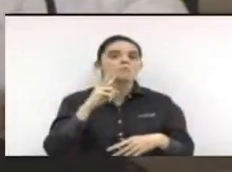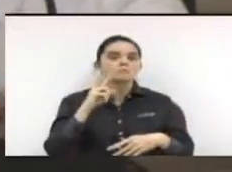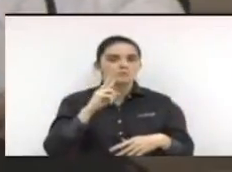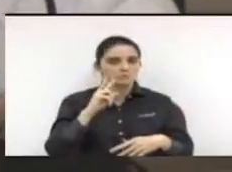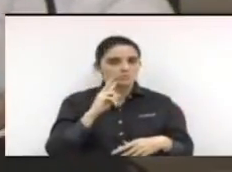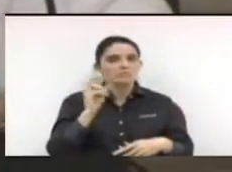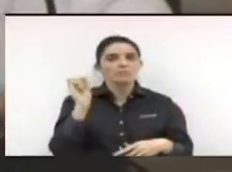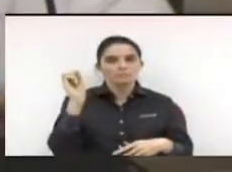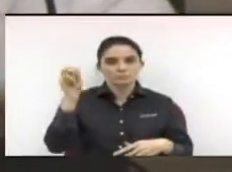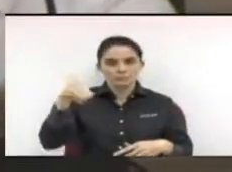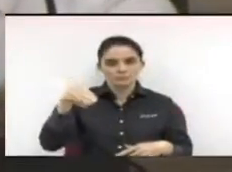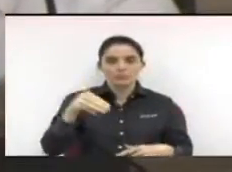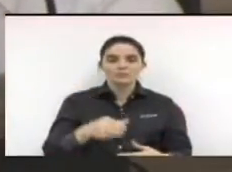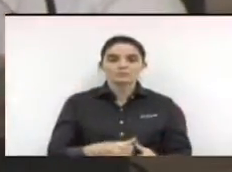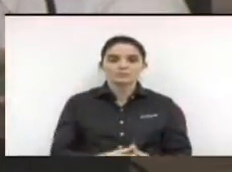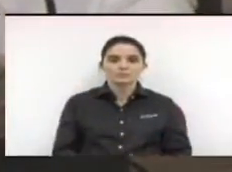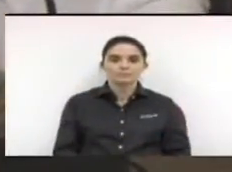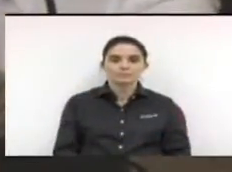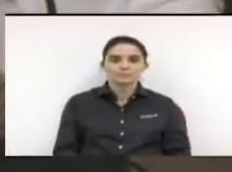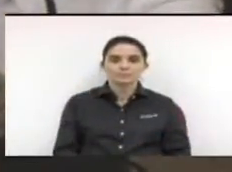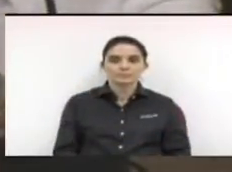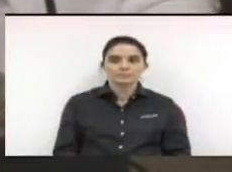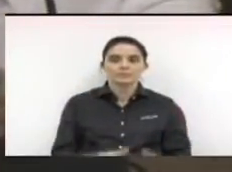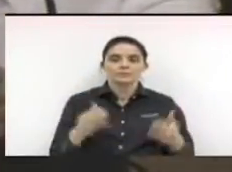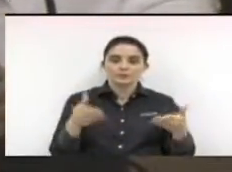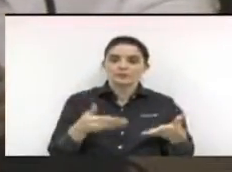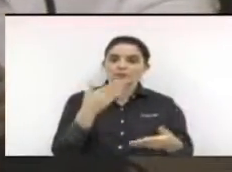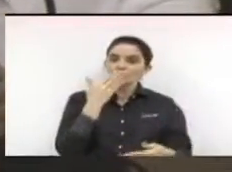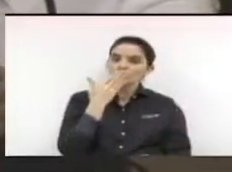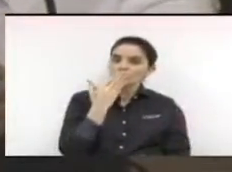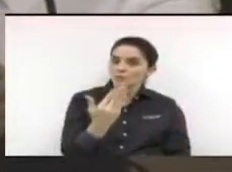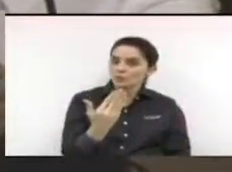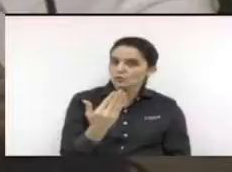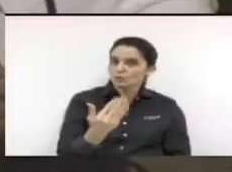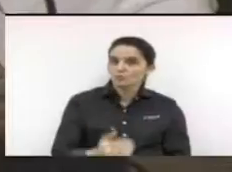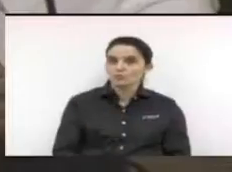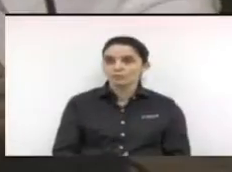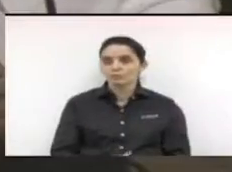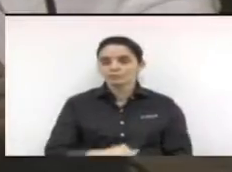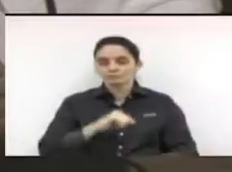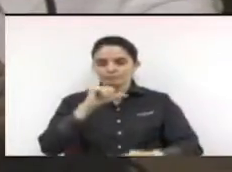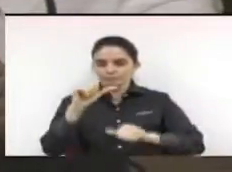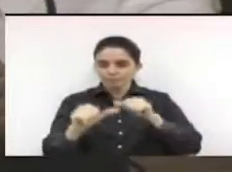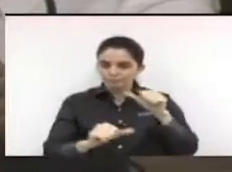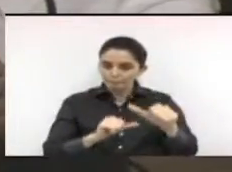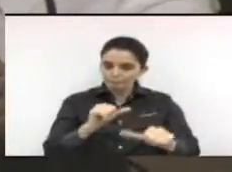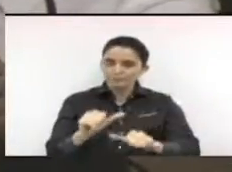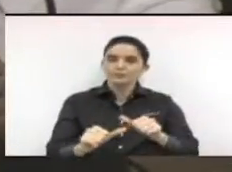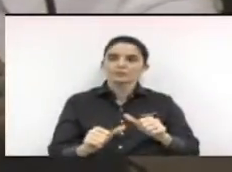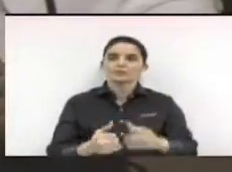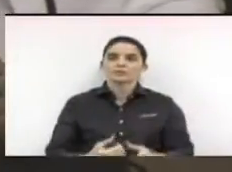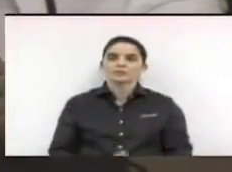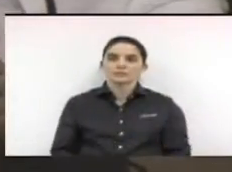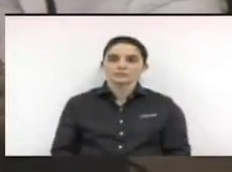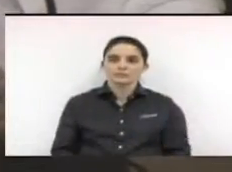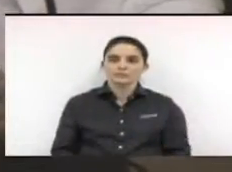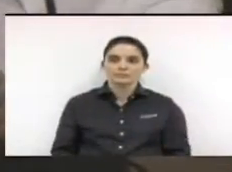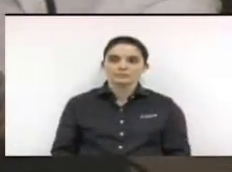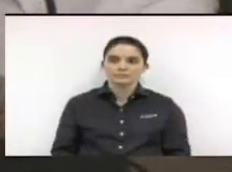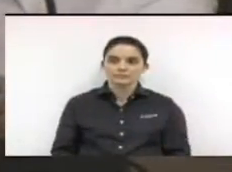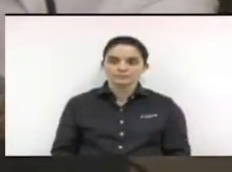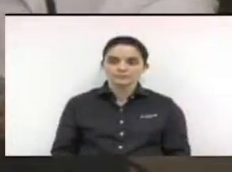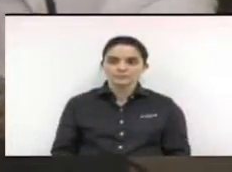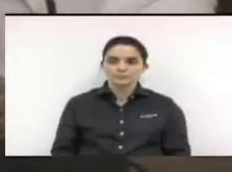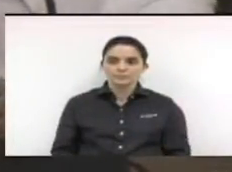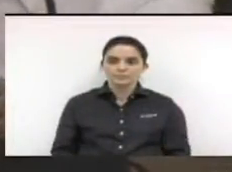apreciaremos. Então, agora há um requerimento para a inversão daquilo que já tinha sido invertido.